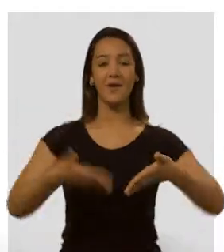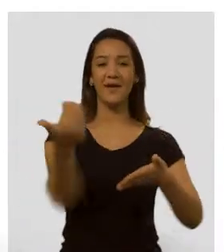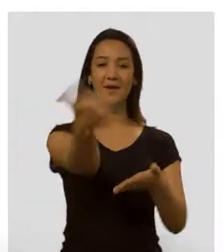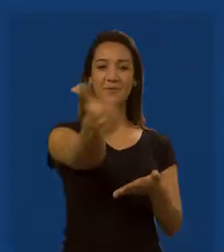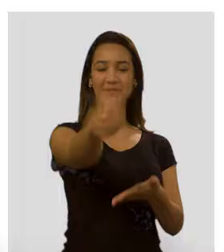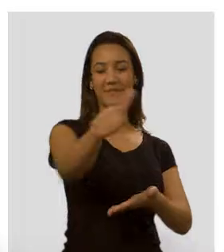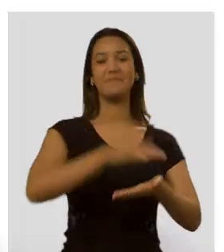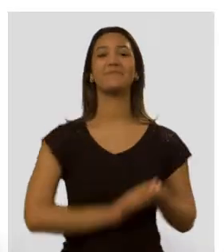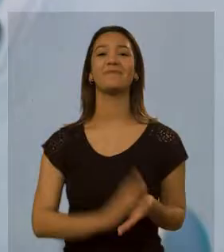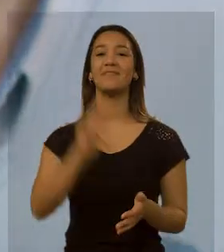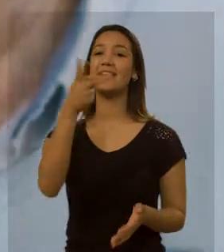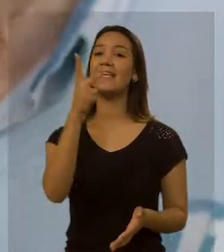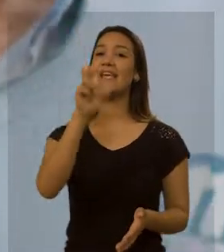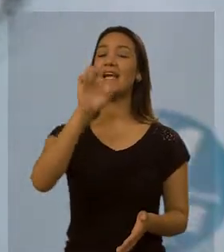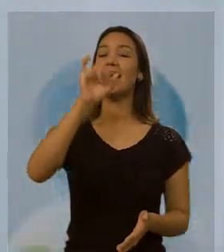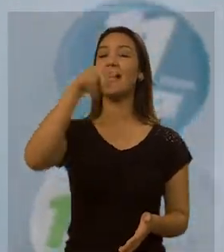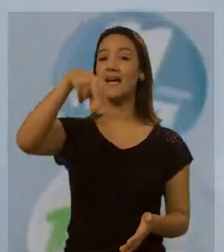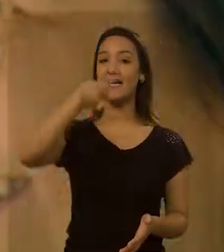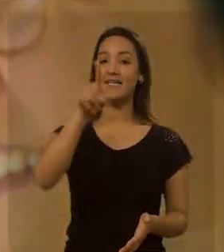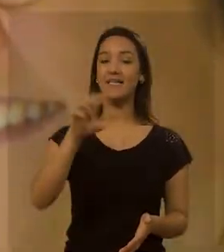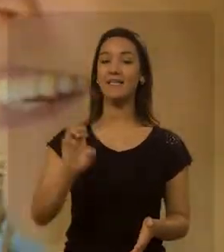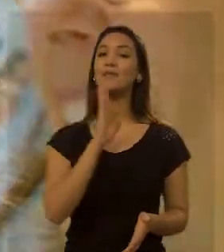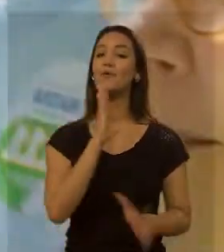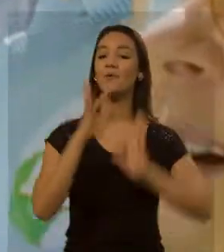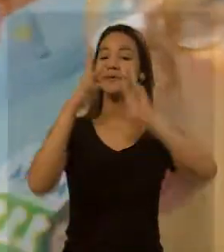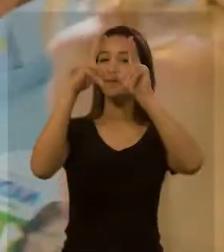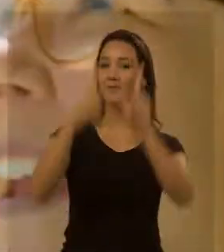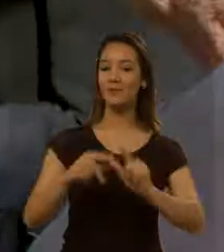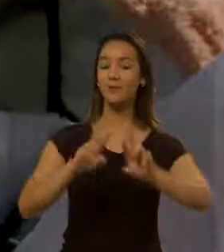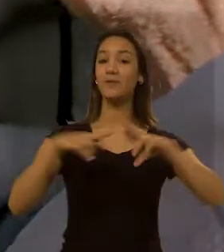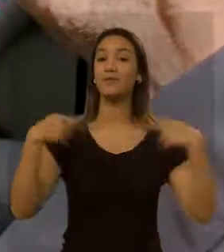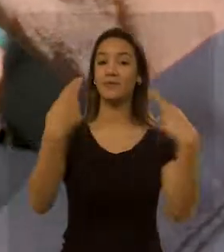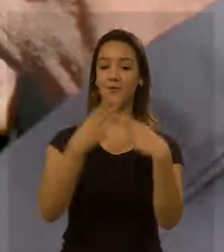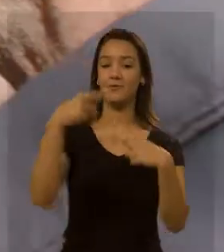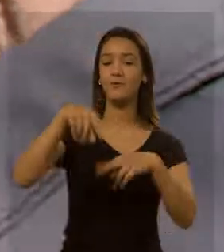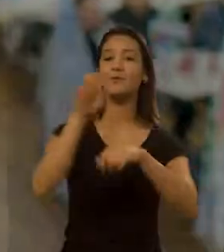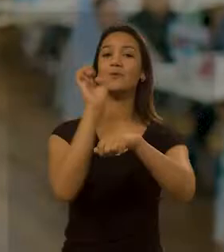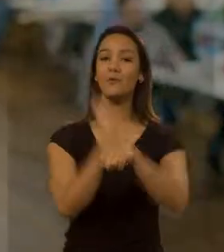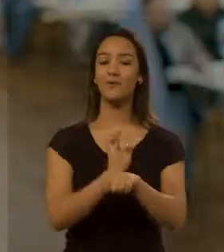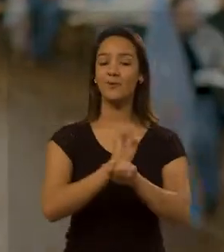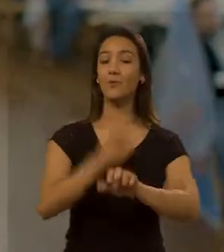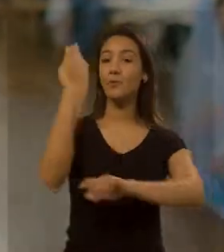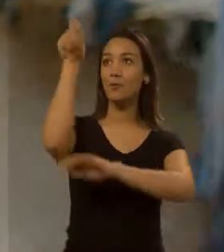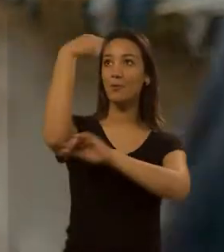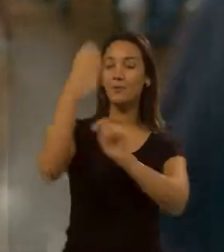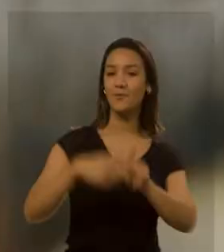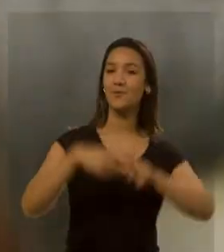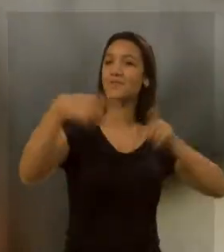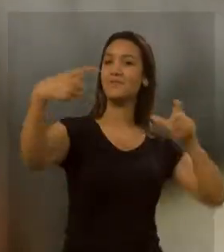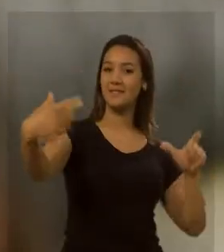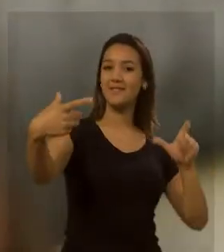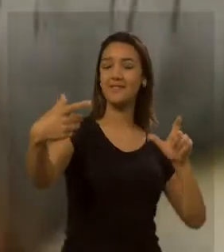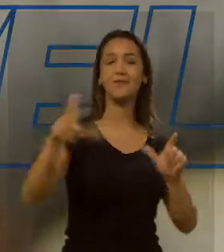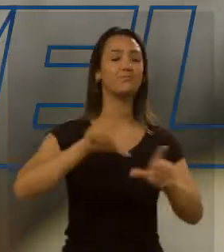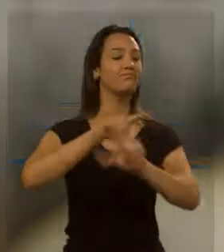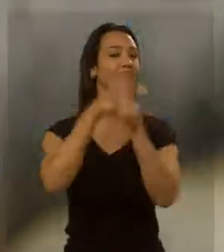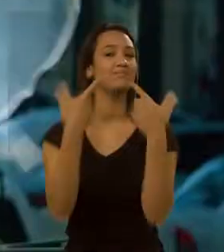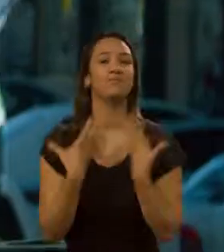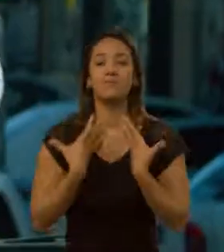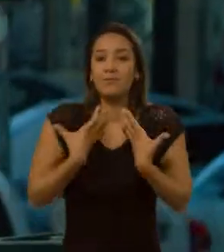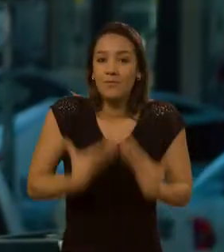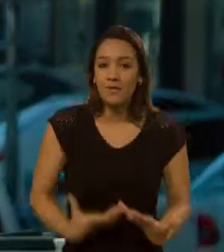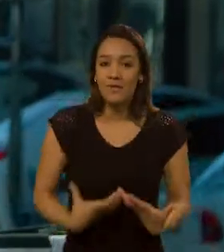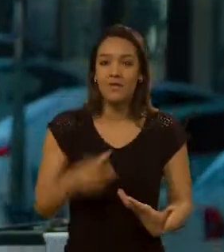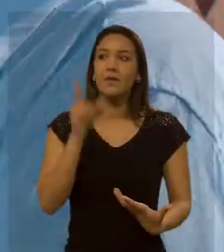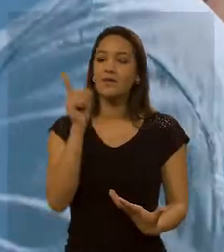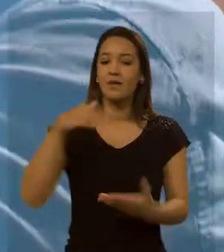É Raize! É Onze! Raize corre todas as regiões do estado na campanha por um Rio Grande gigante, sempre incansável.